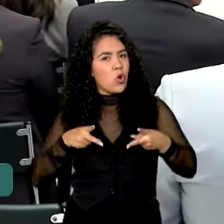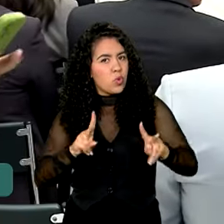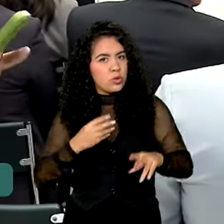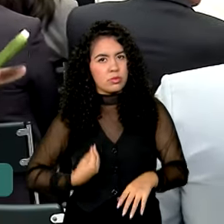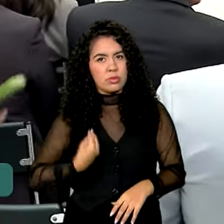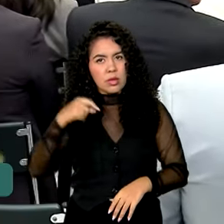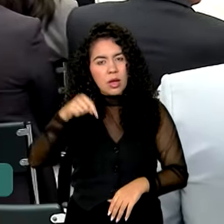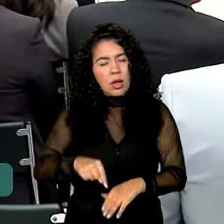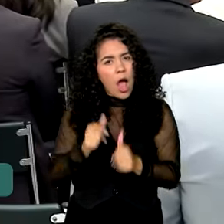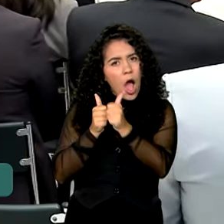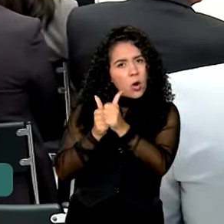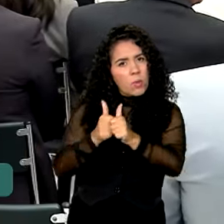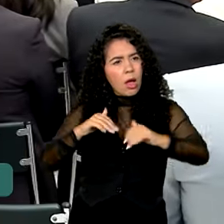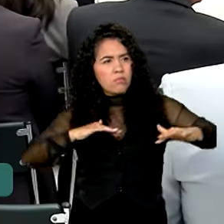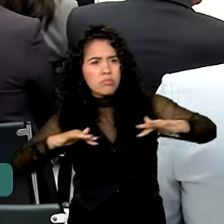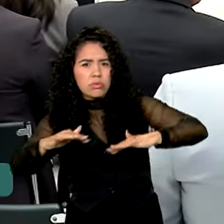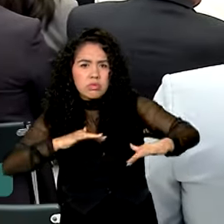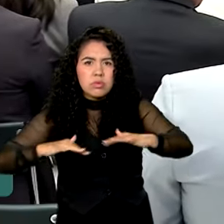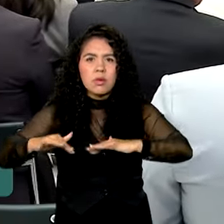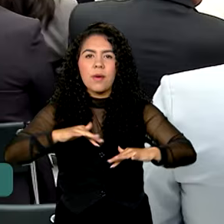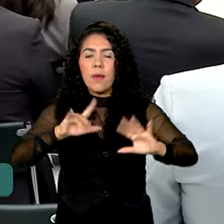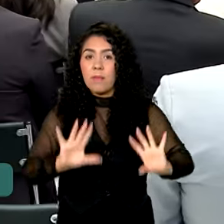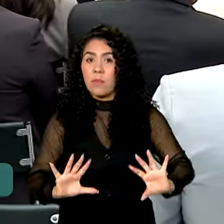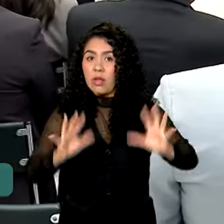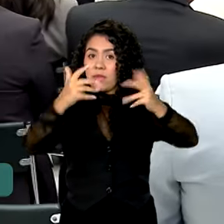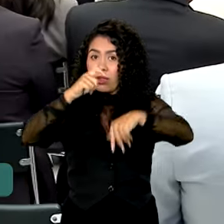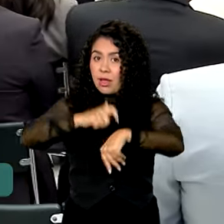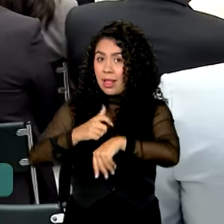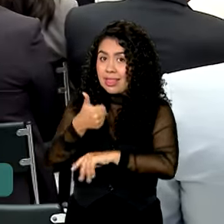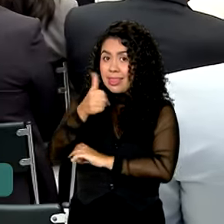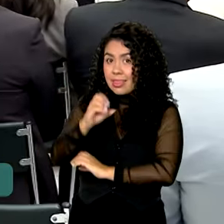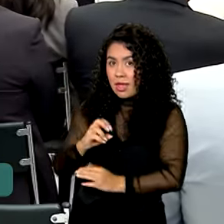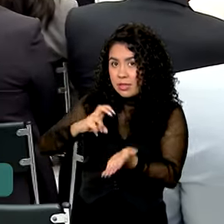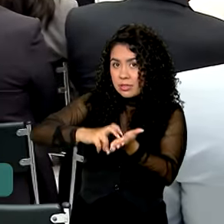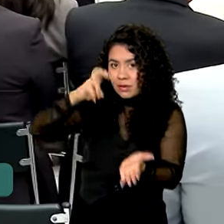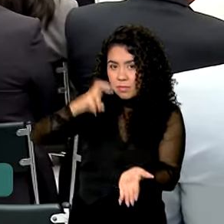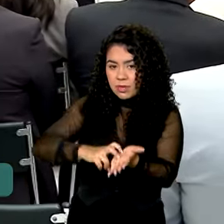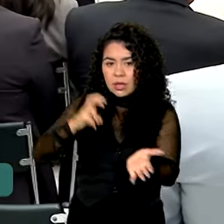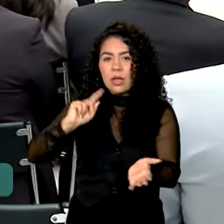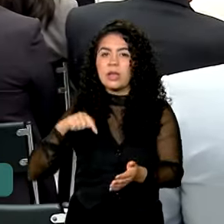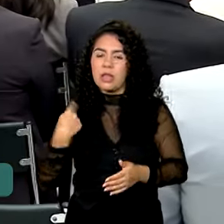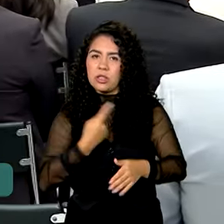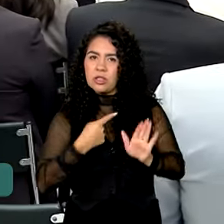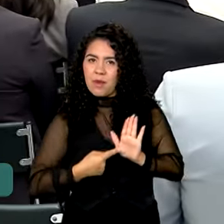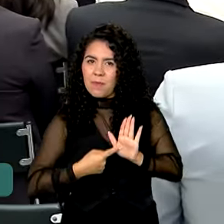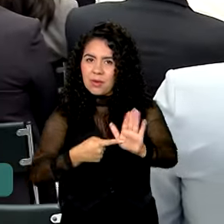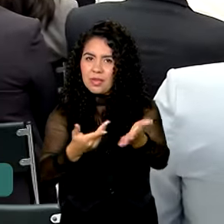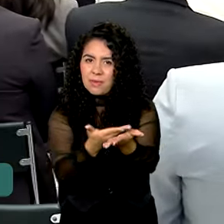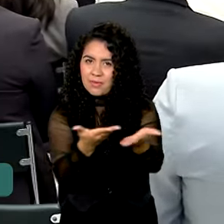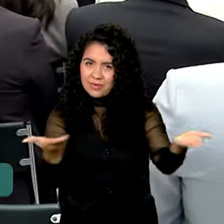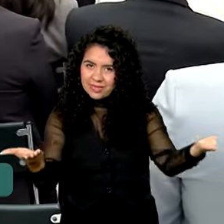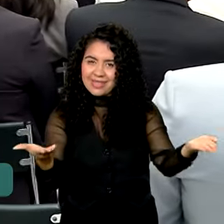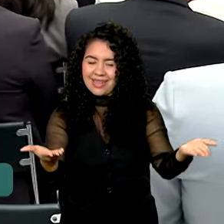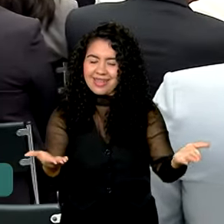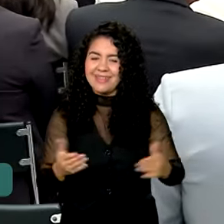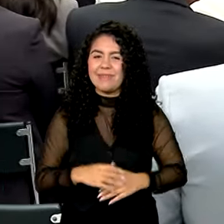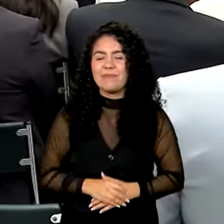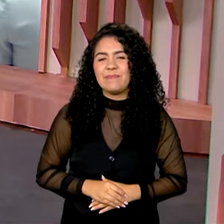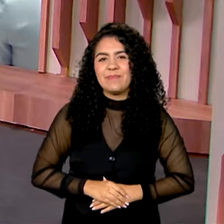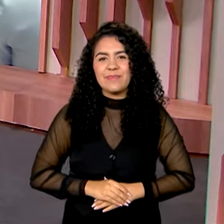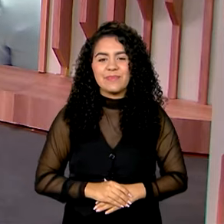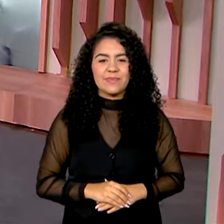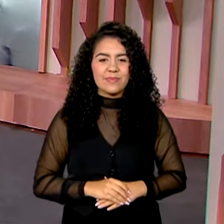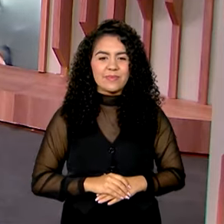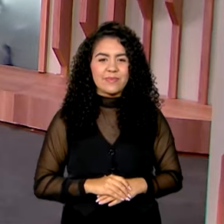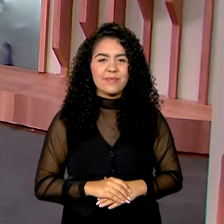por aqui acompanhando essa movimentação para esse evento das 10 horas, que a gente vai transmitir ao vivo, como eu já disse. Karine, volto com você.